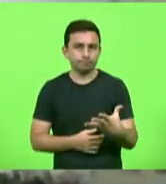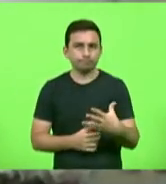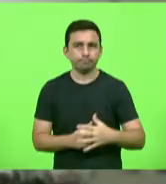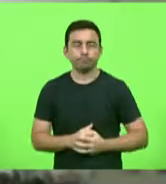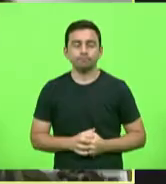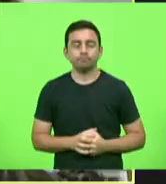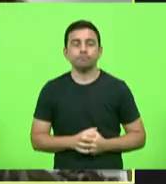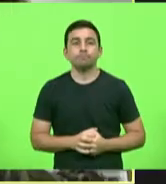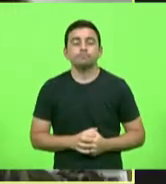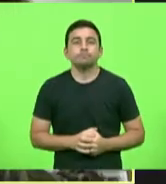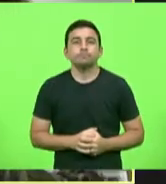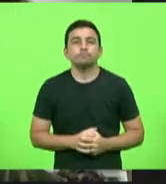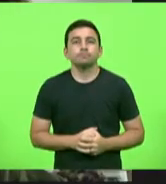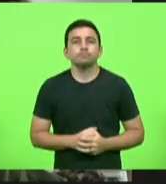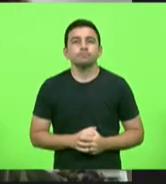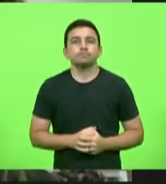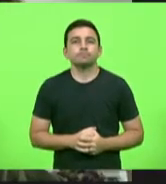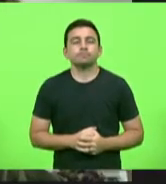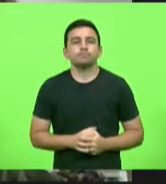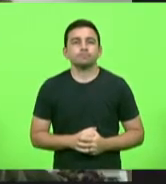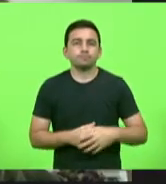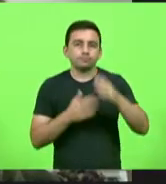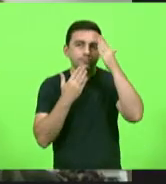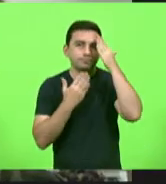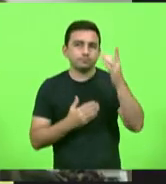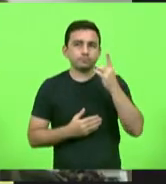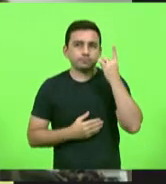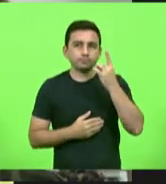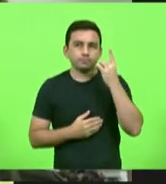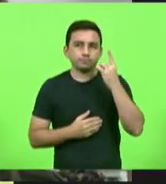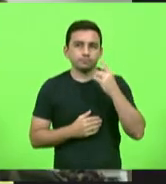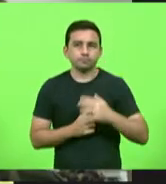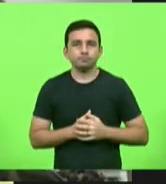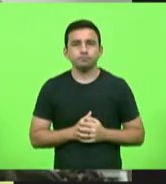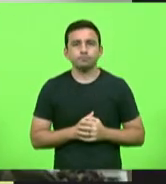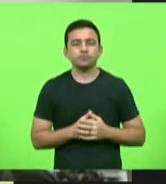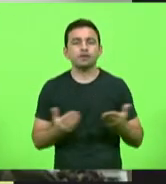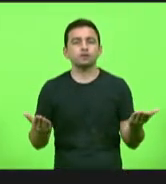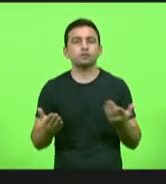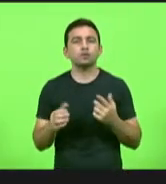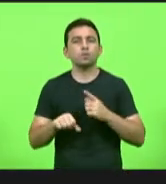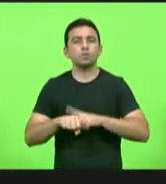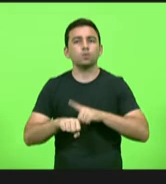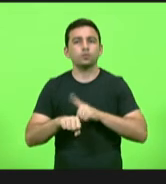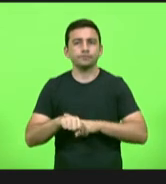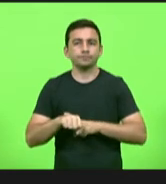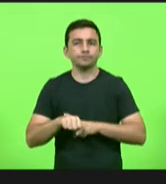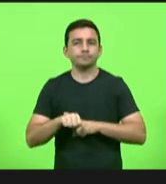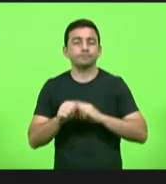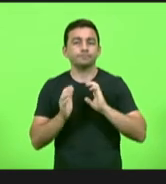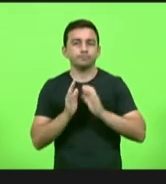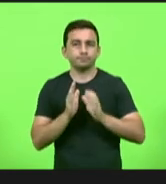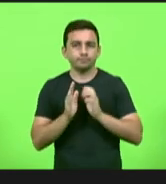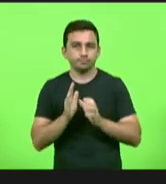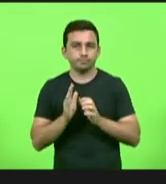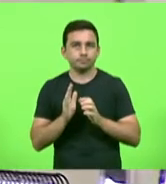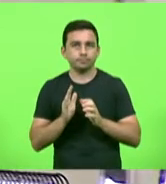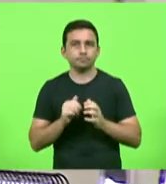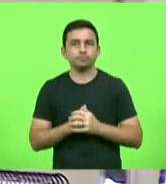obrigado deputada passaremos agora o horário destinal dos partidos políticos